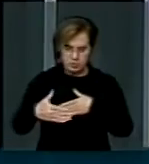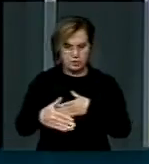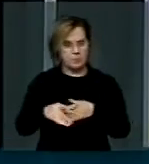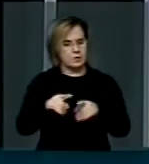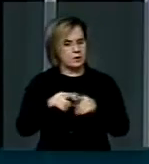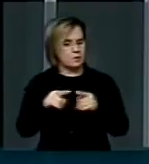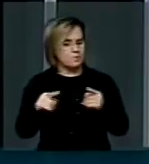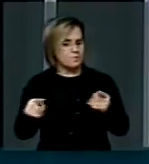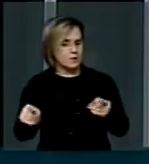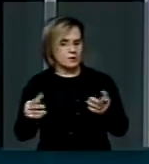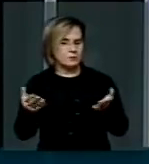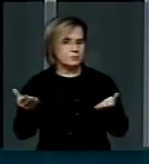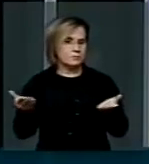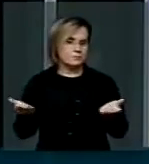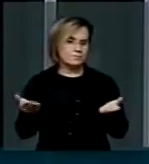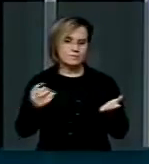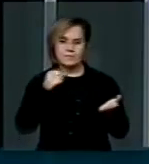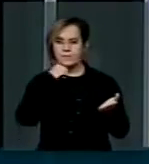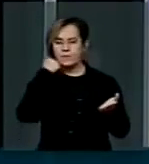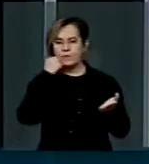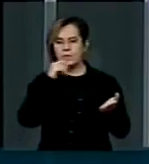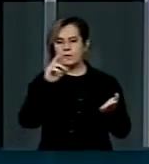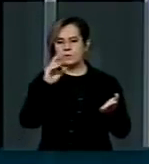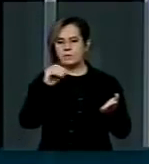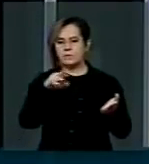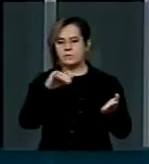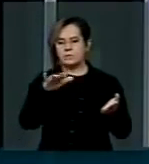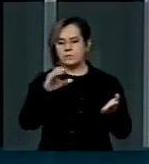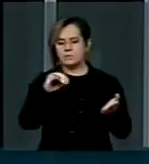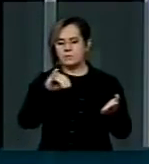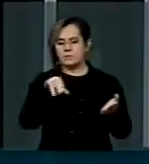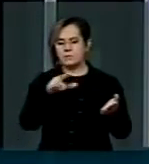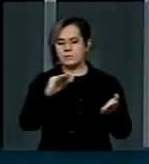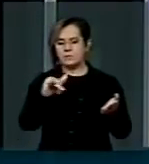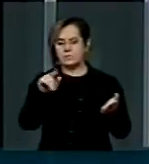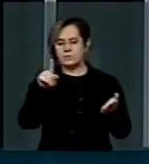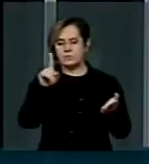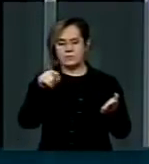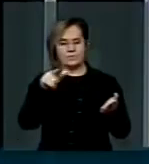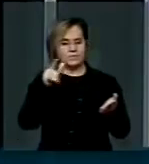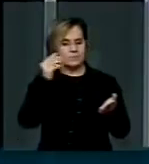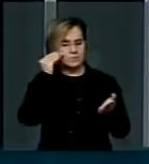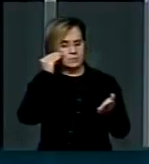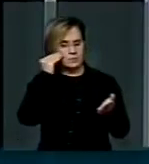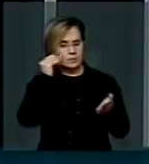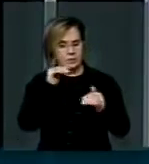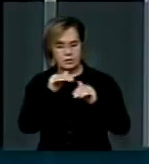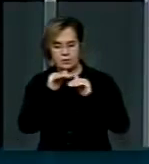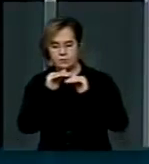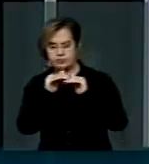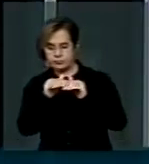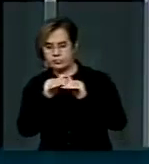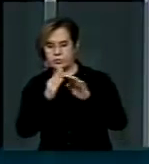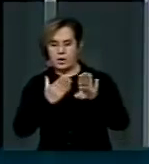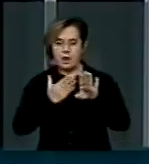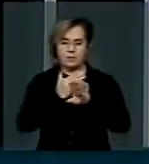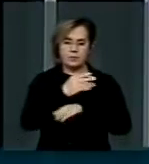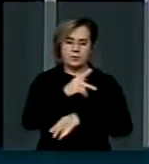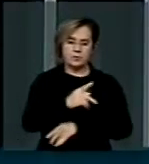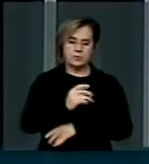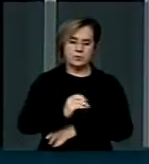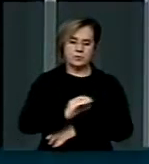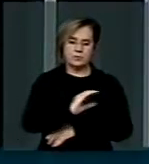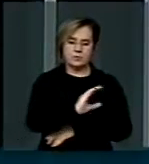infelizmente, o senador Romero Juca está condicionando a aprovação da PEC